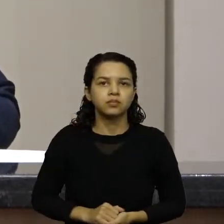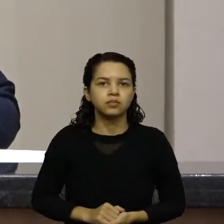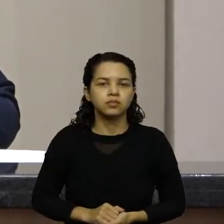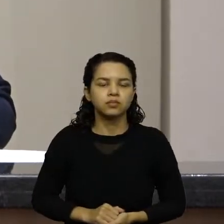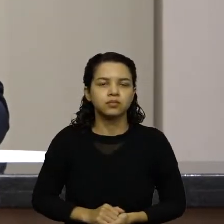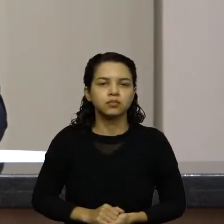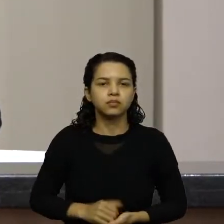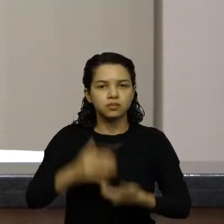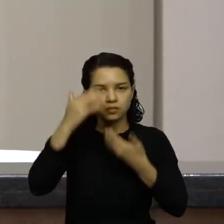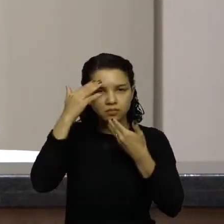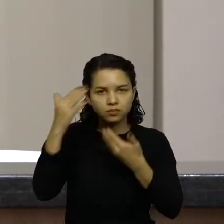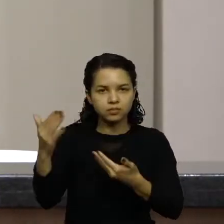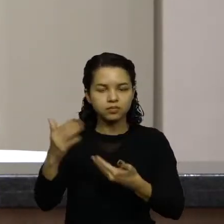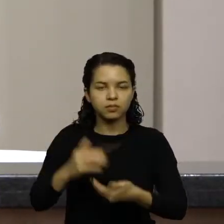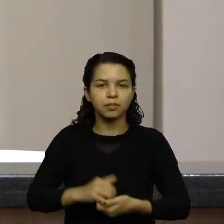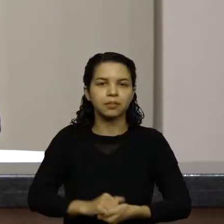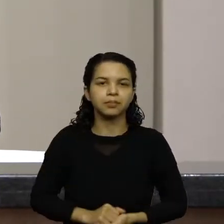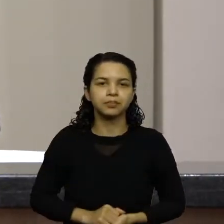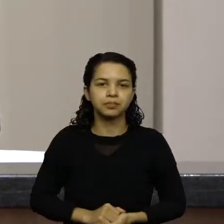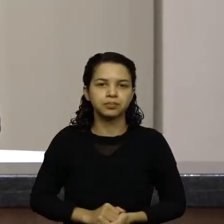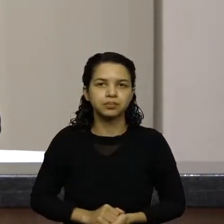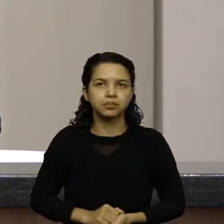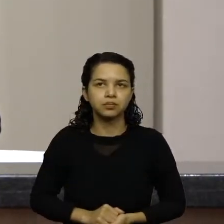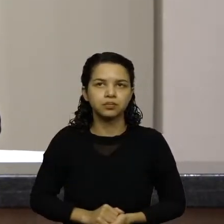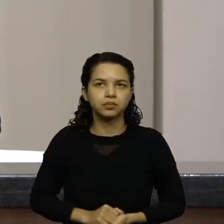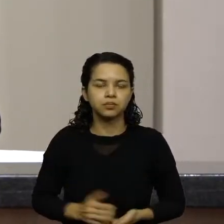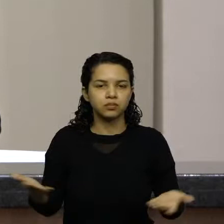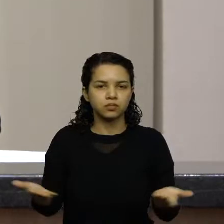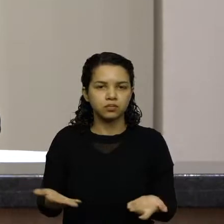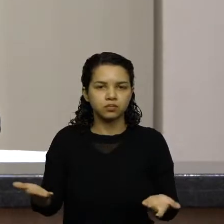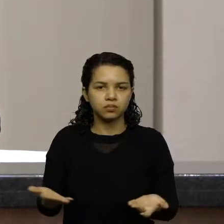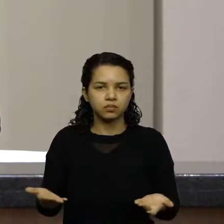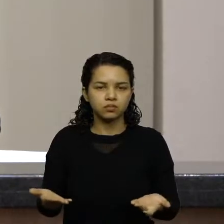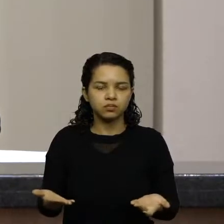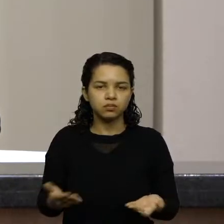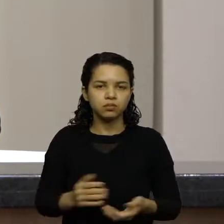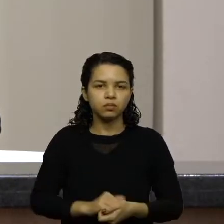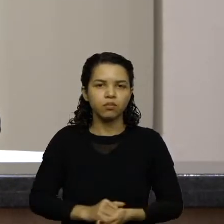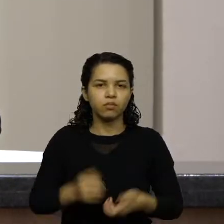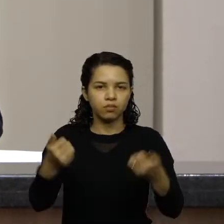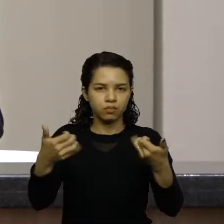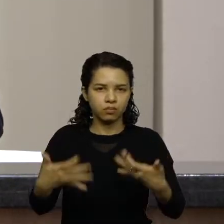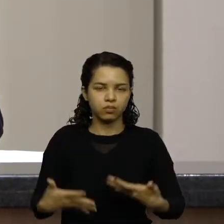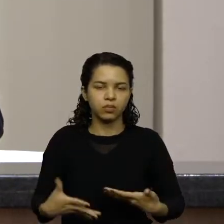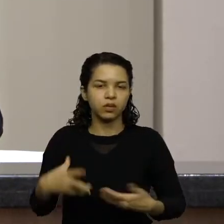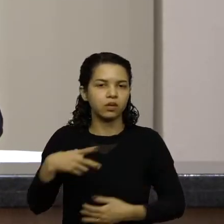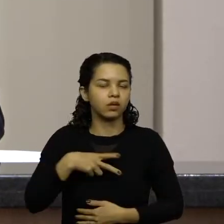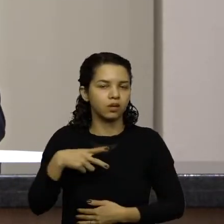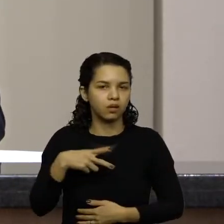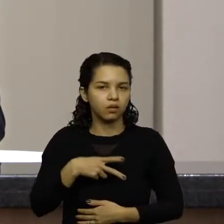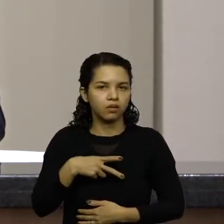Obrigado Com a palavra em explicações pessoais deputado